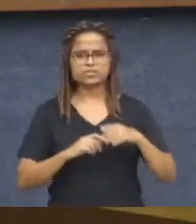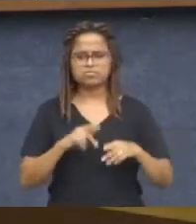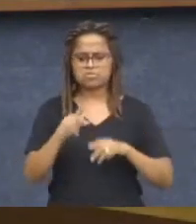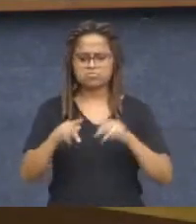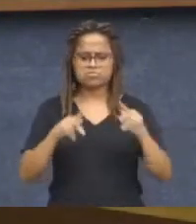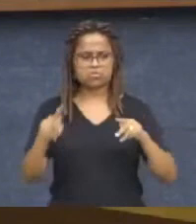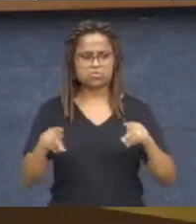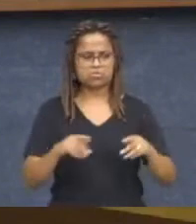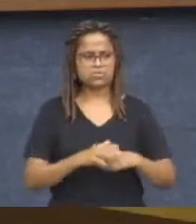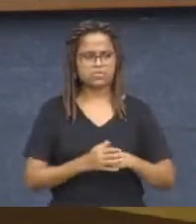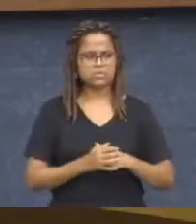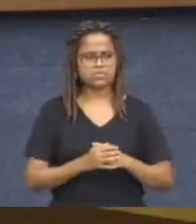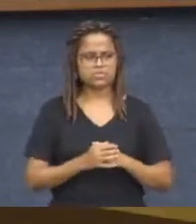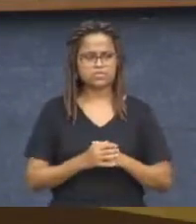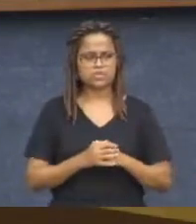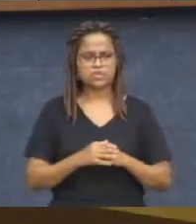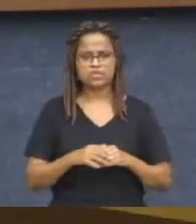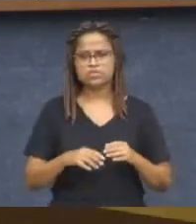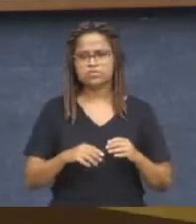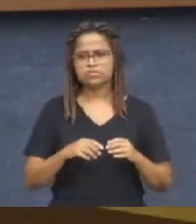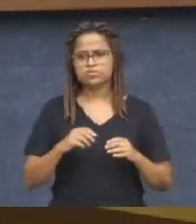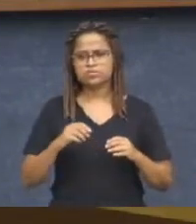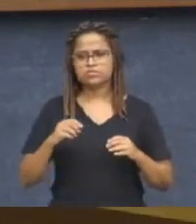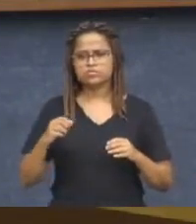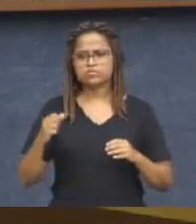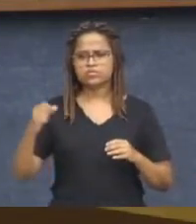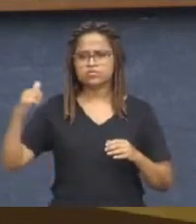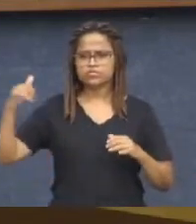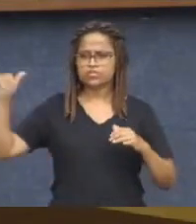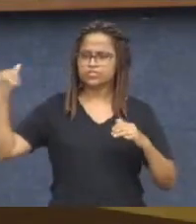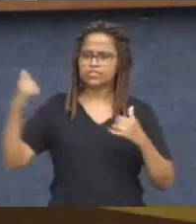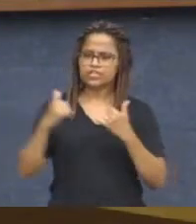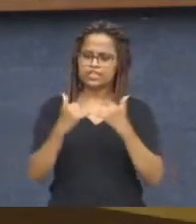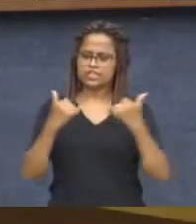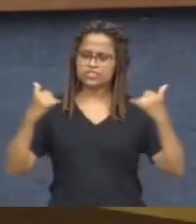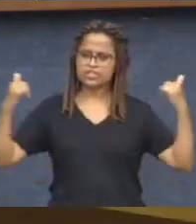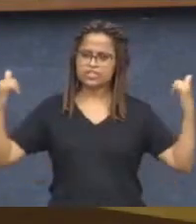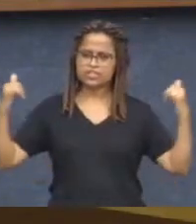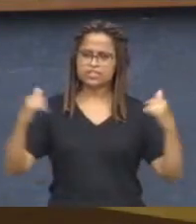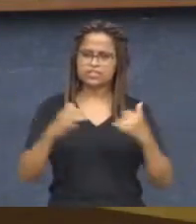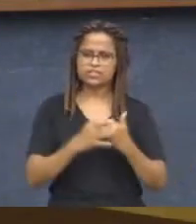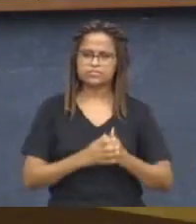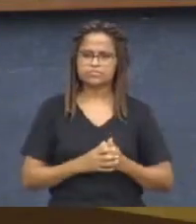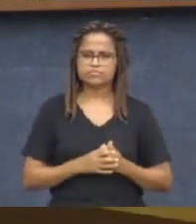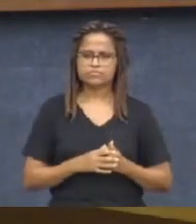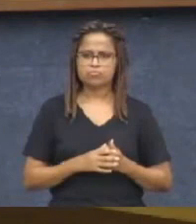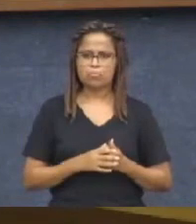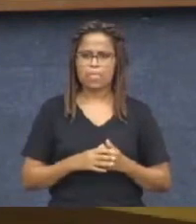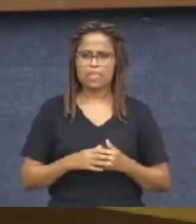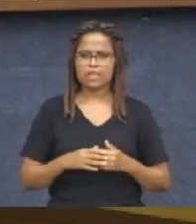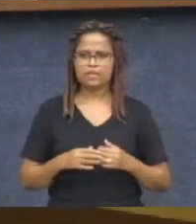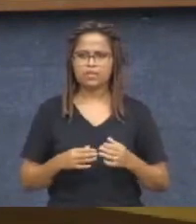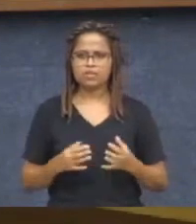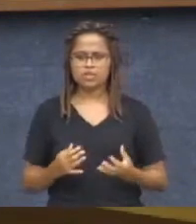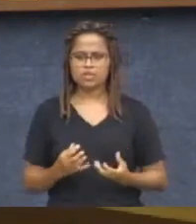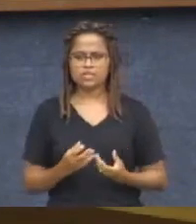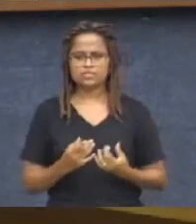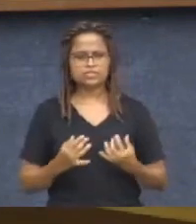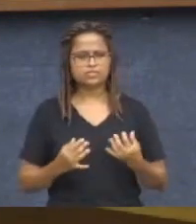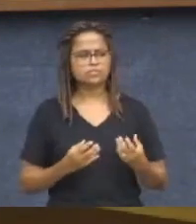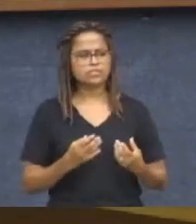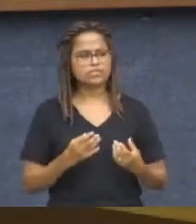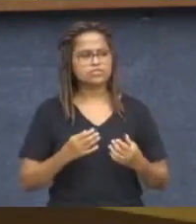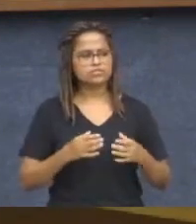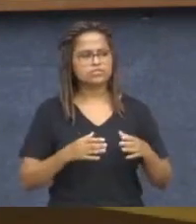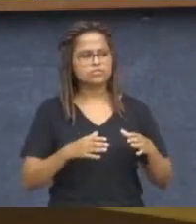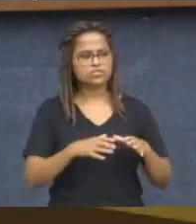soluções energéticas, como, por exemplo, a instalação de placas fotovoltaicas ou aquecimento de água, utilizando aquelas placas